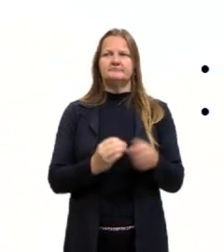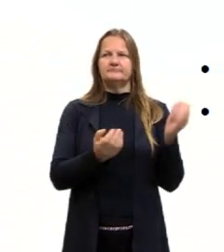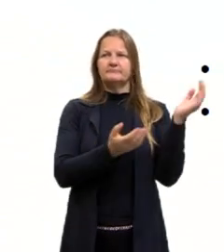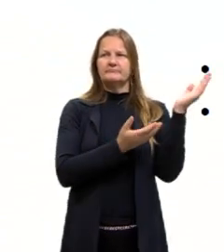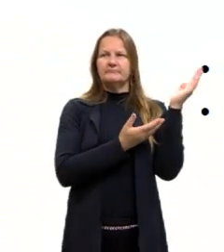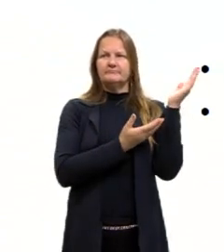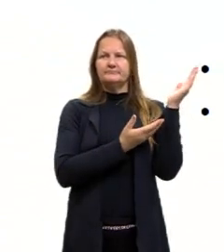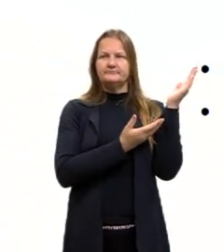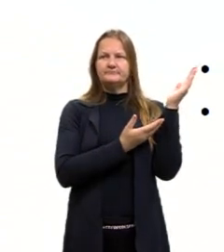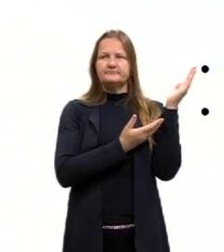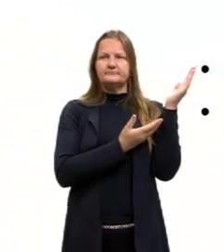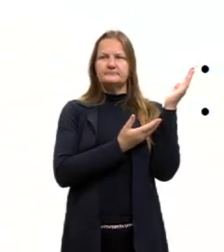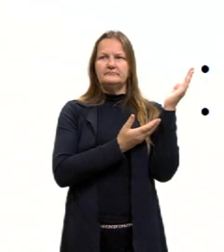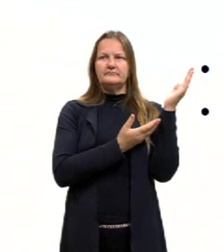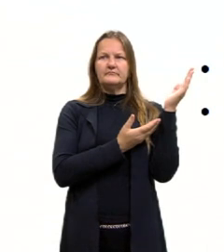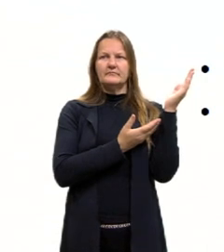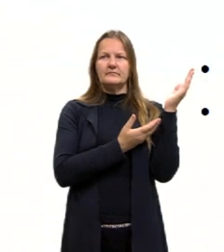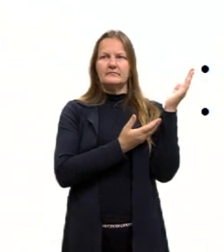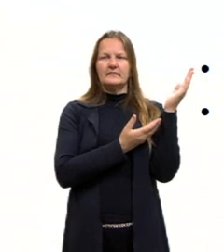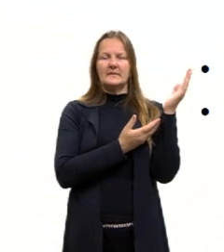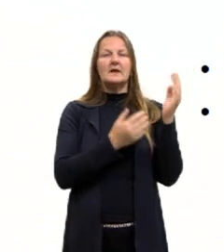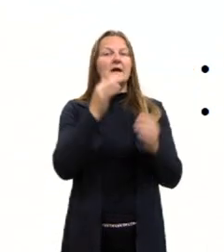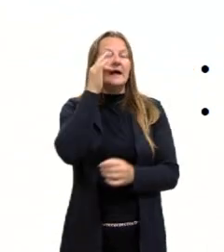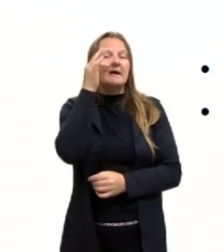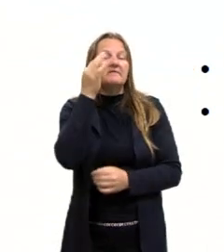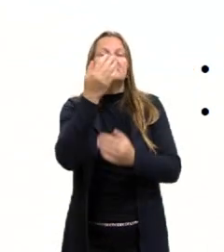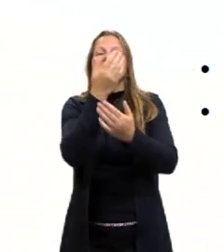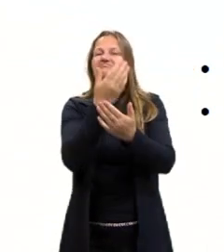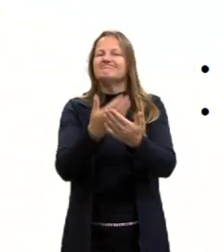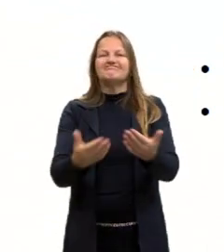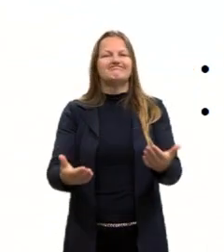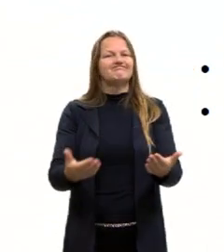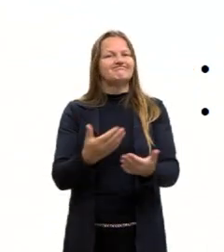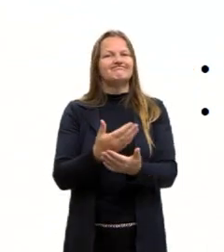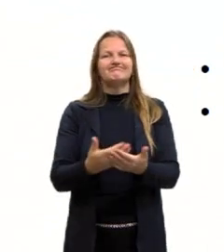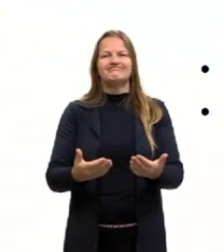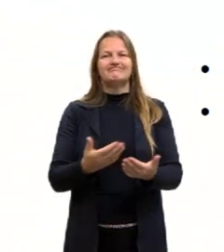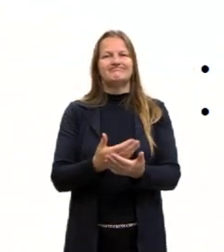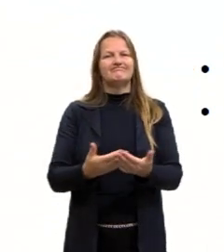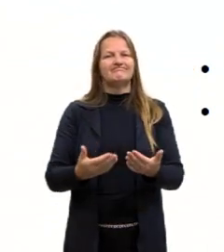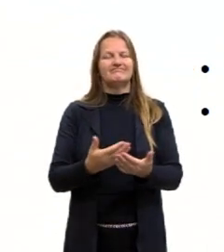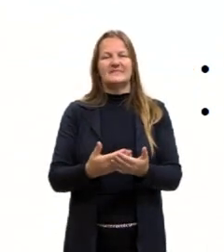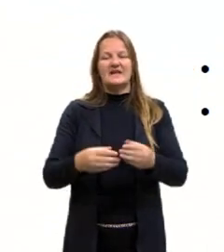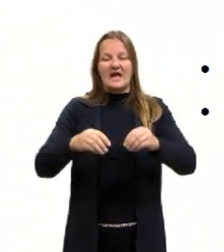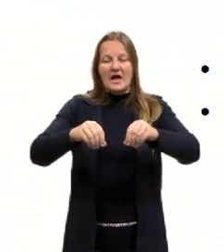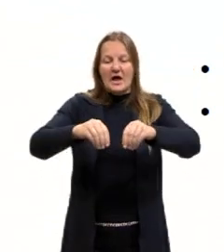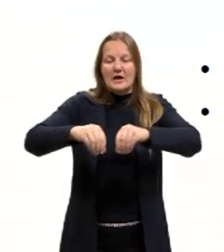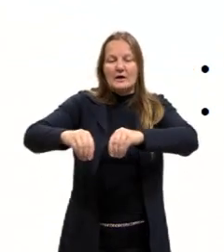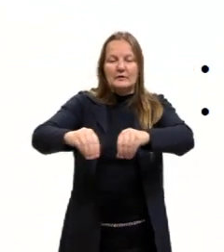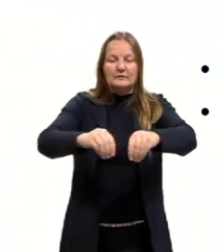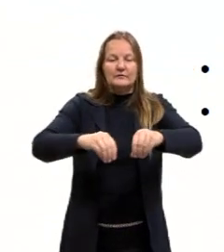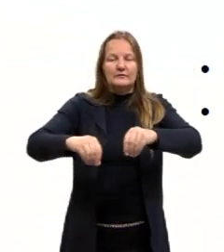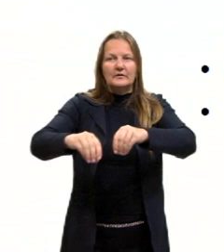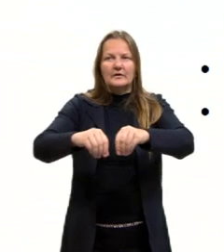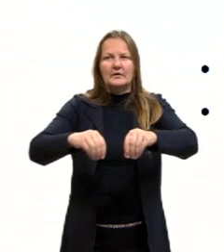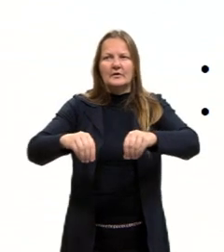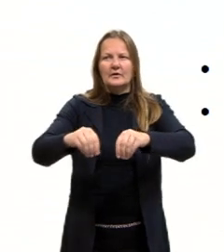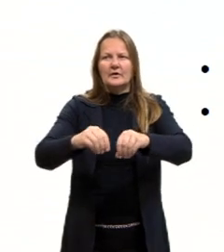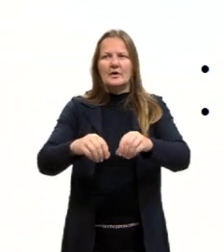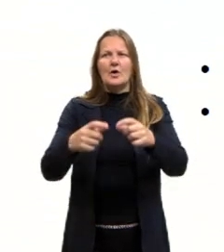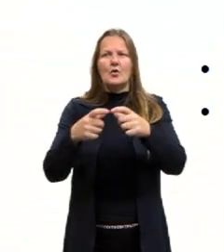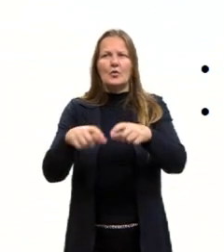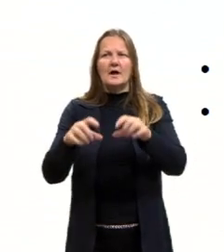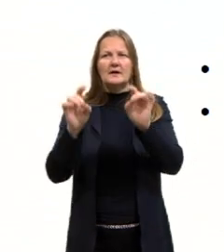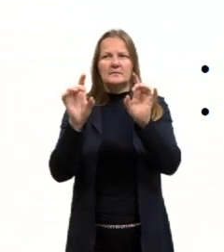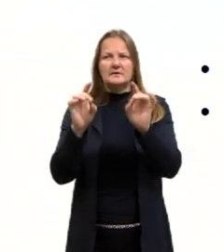Essa derrota faz com que a França perca a Alsácia-Lorena, que é um território importante ali, que vai ser um